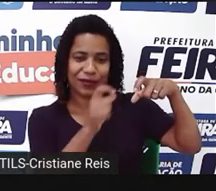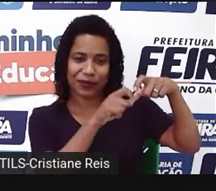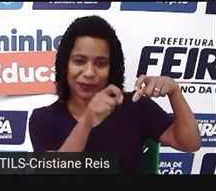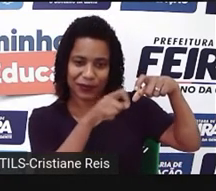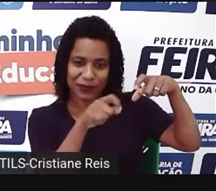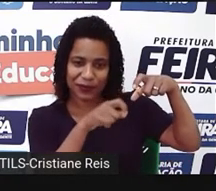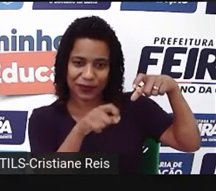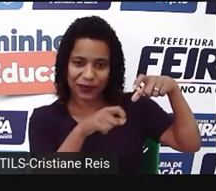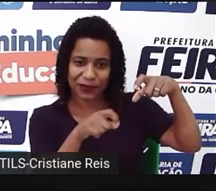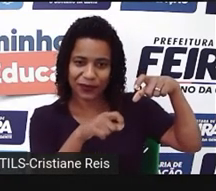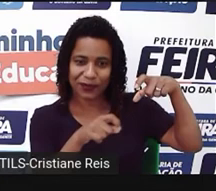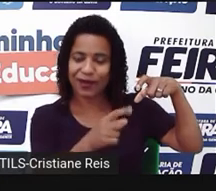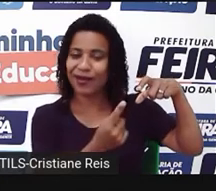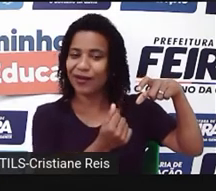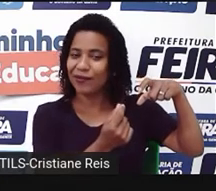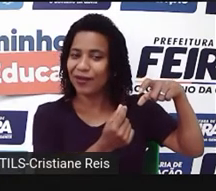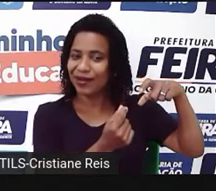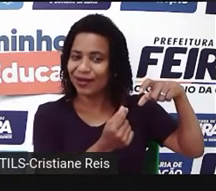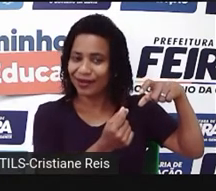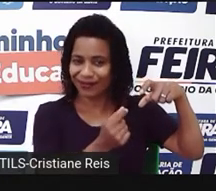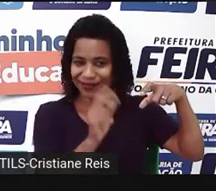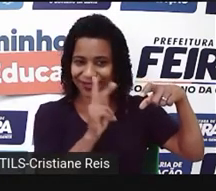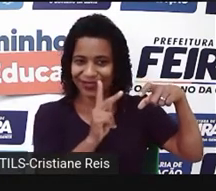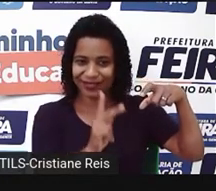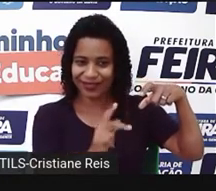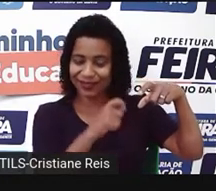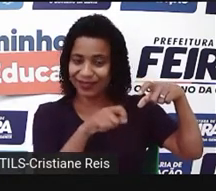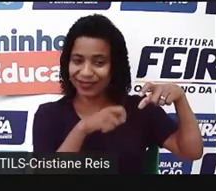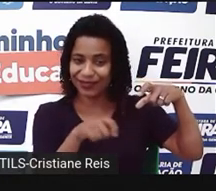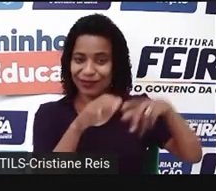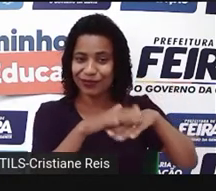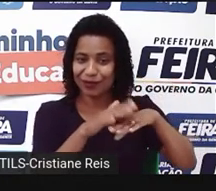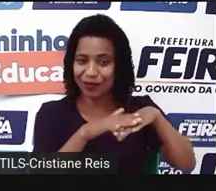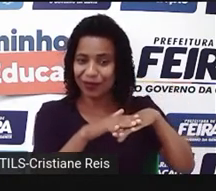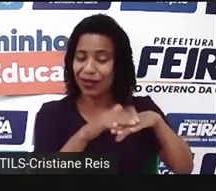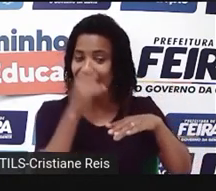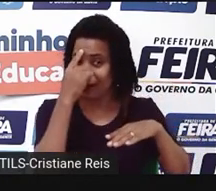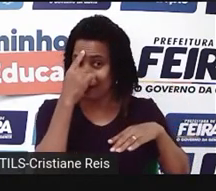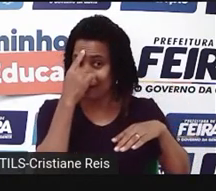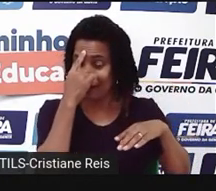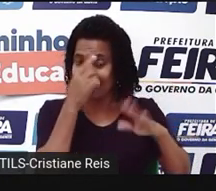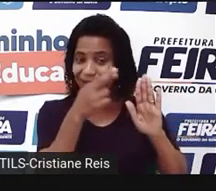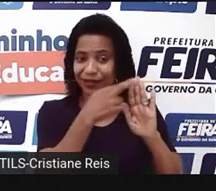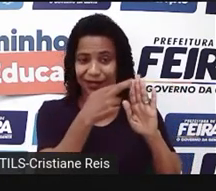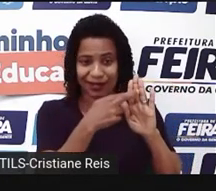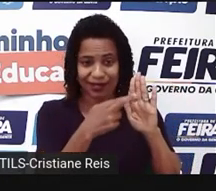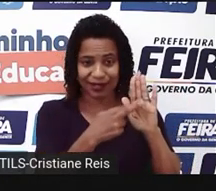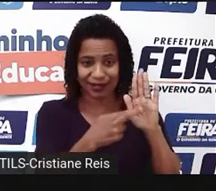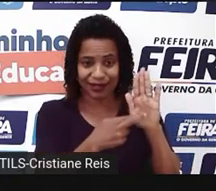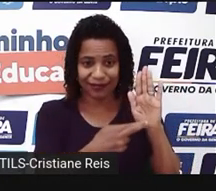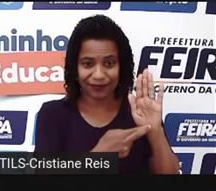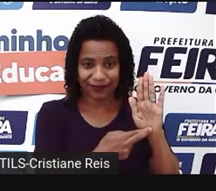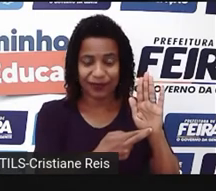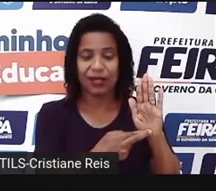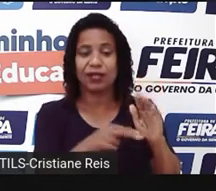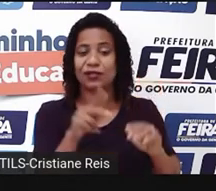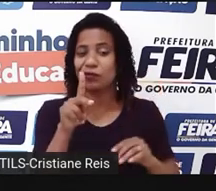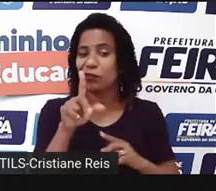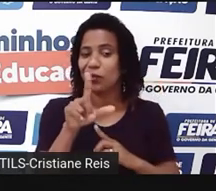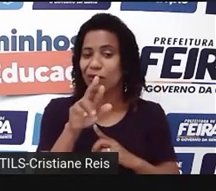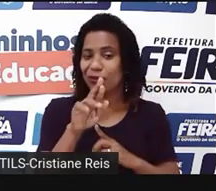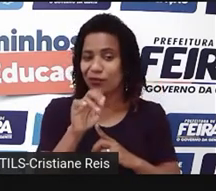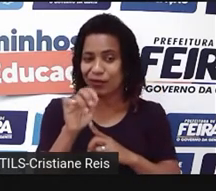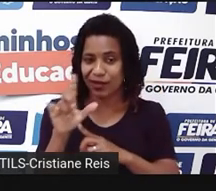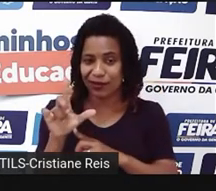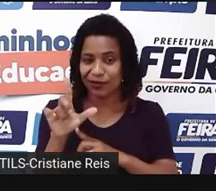consumiu. Não se esqueçam de aplicar as regras que nós aprendemos hoje. As regras de plural e